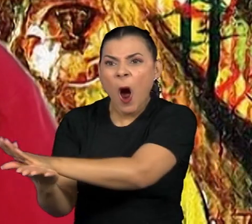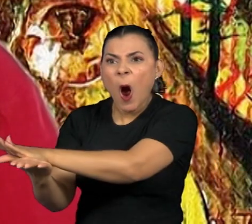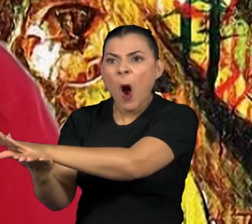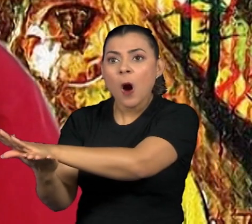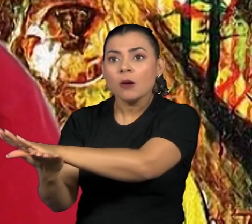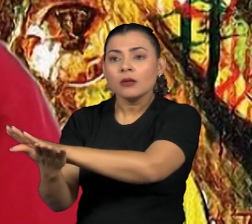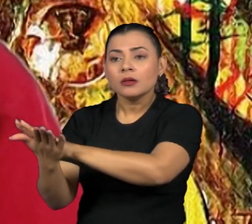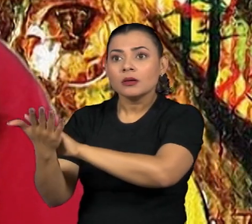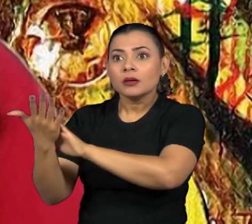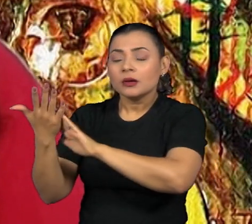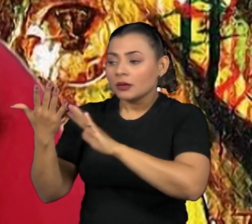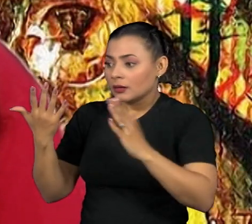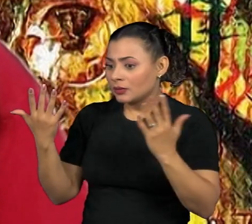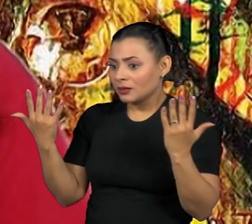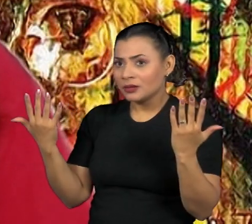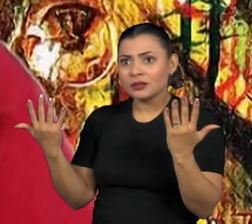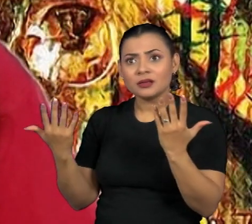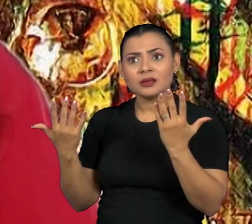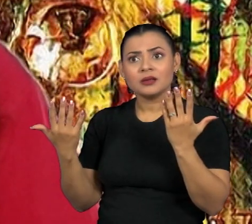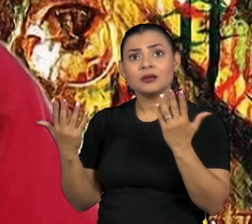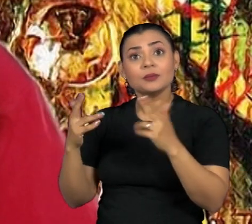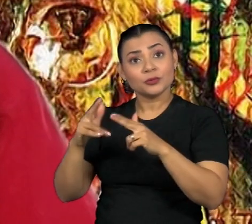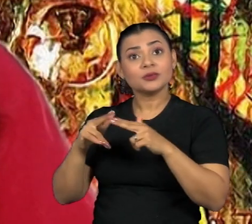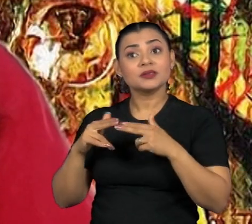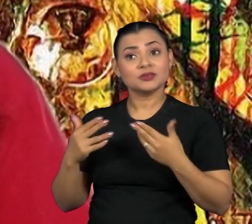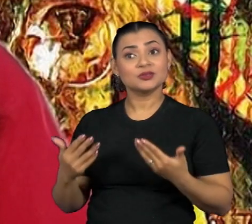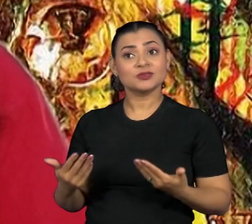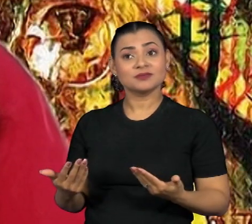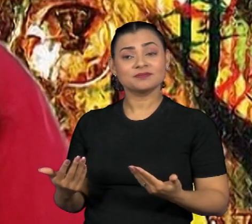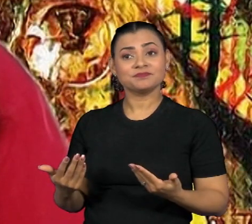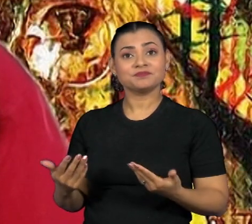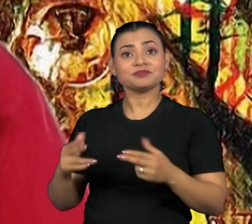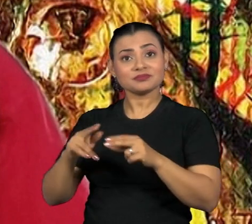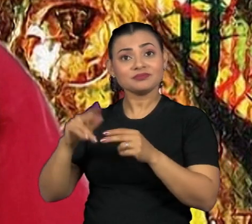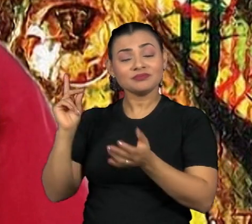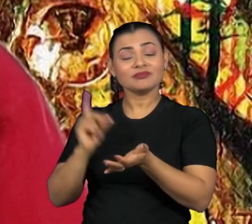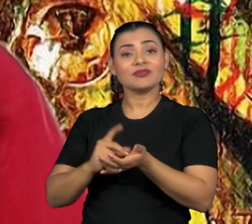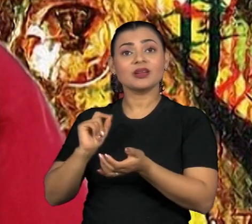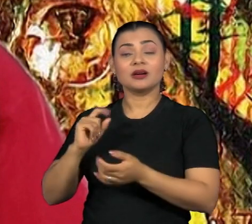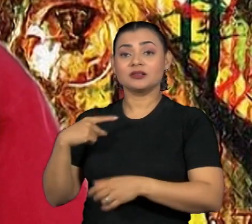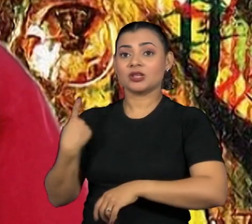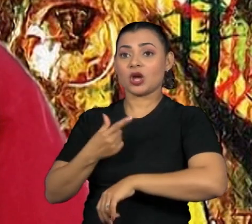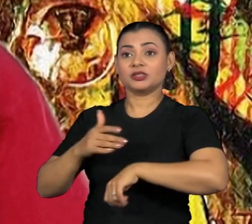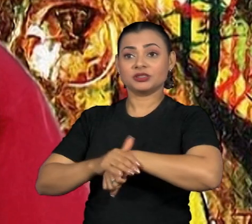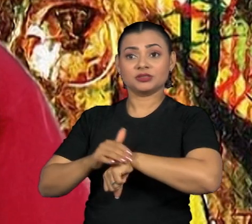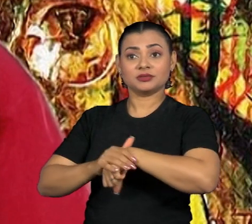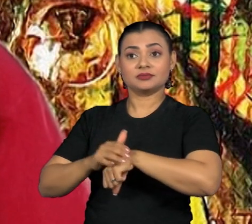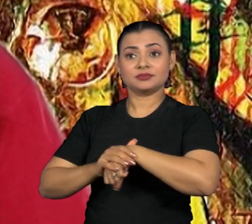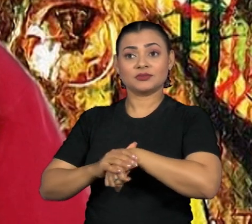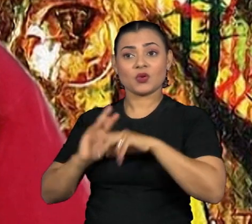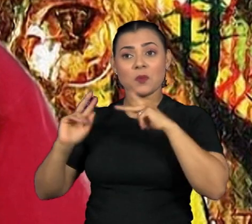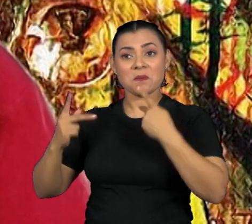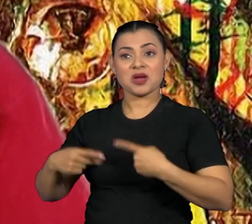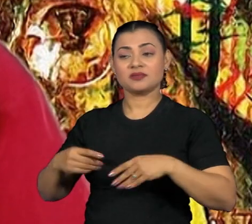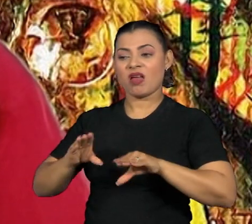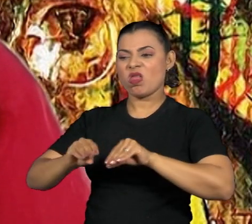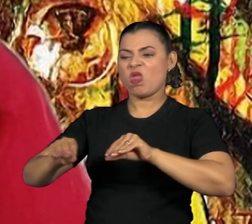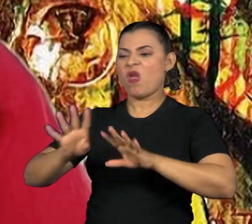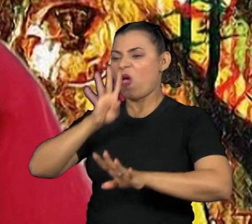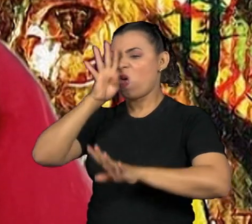ancestral. E aí vem o ecocídio, que, mais uma vez,